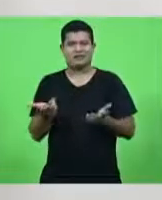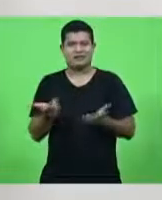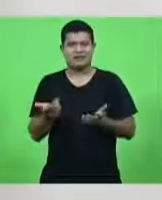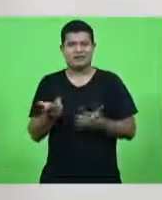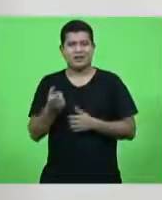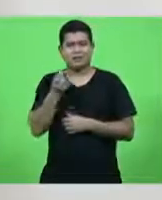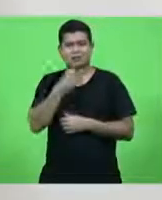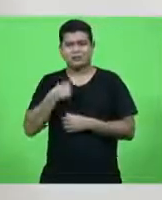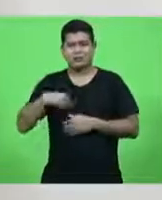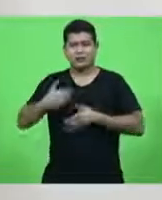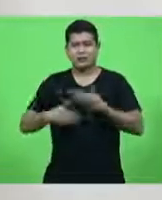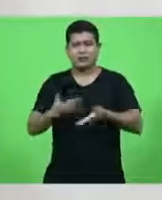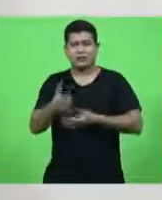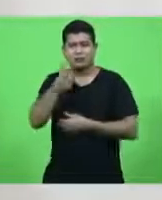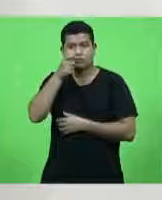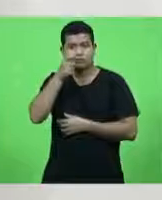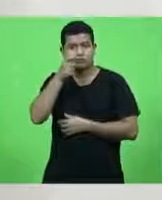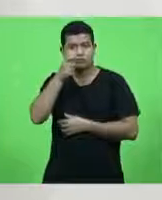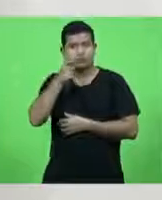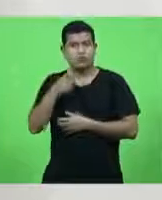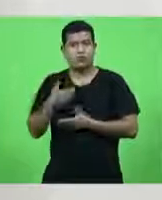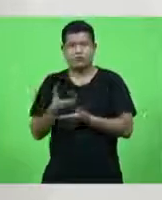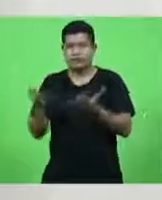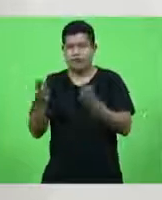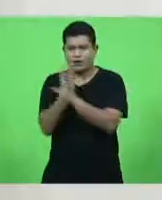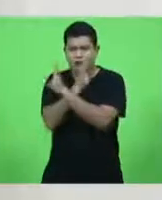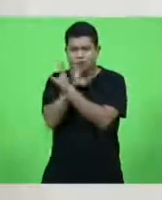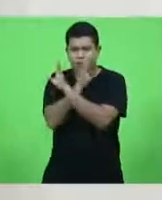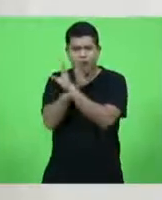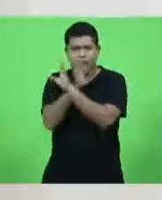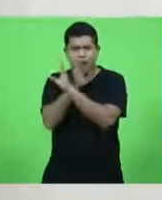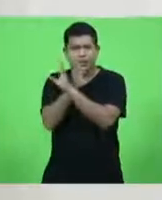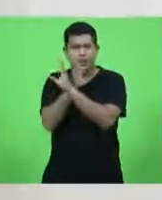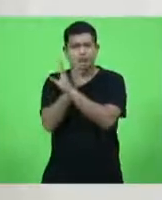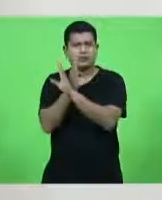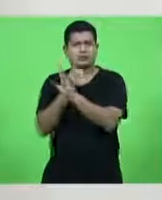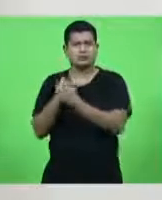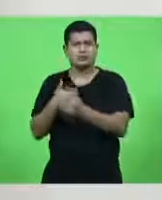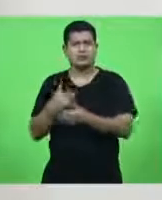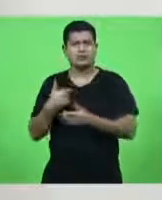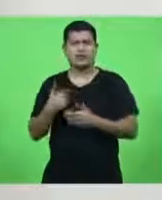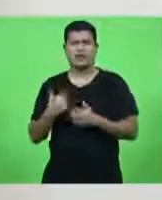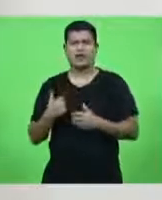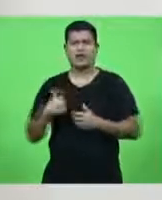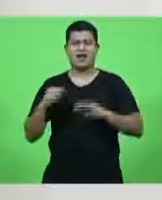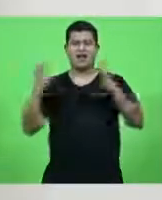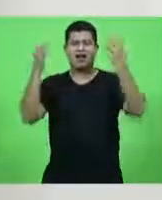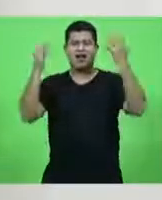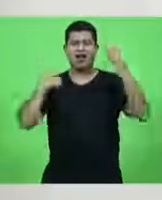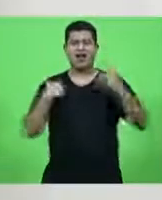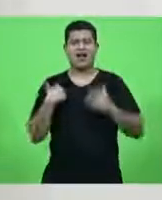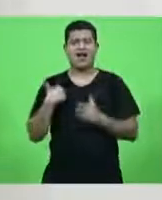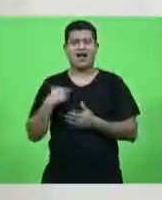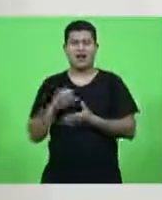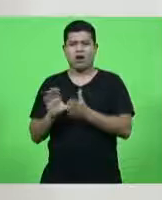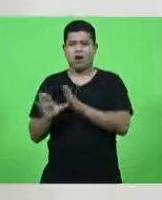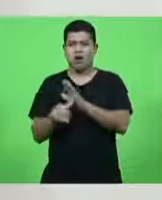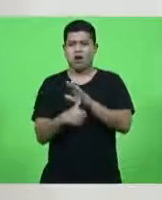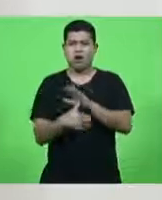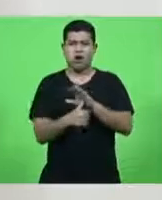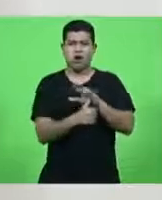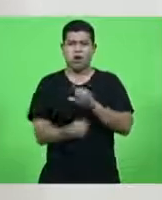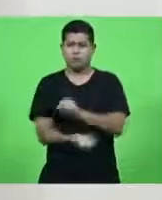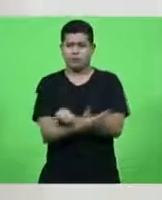todo o processo de investigação, comemorar que a corrupção acabou ou diminuiu muito no